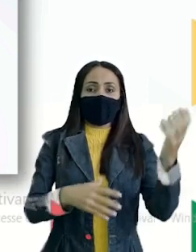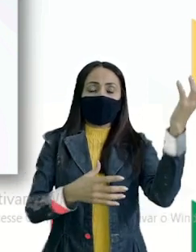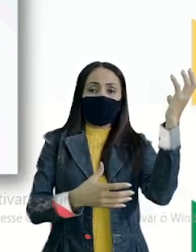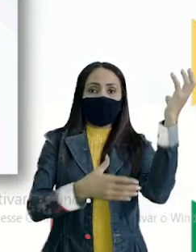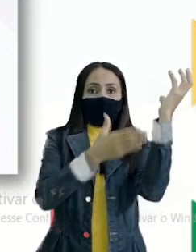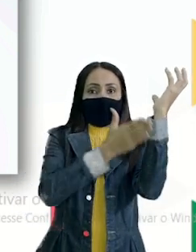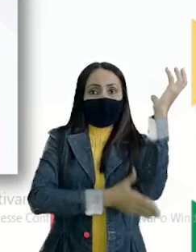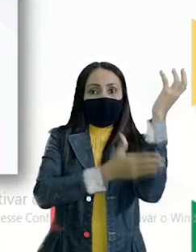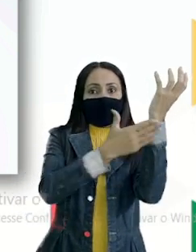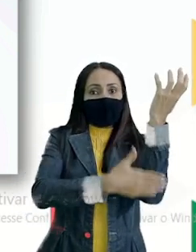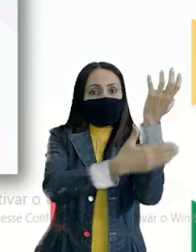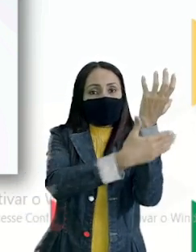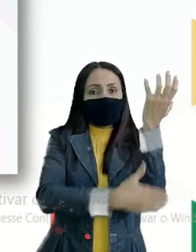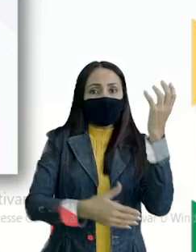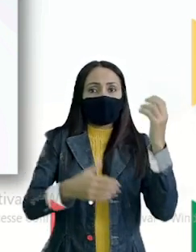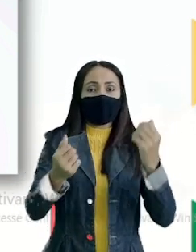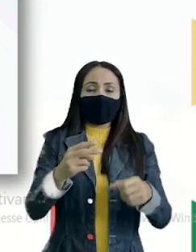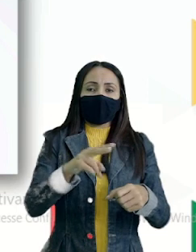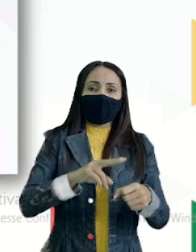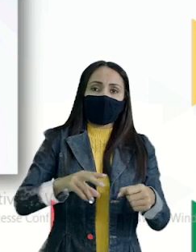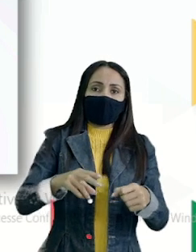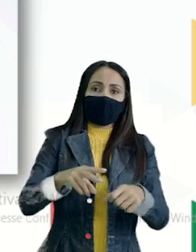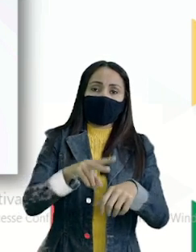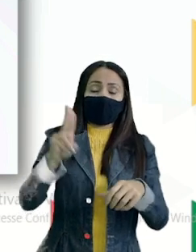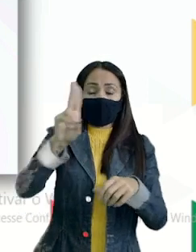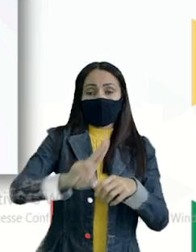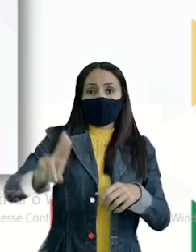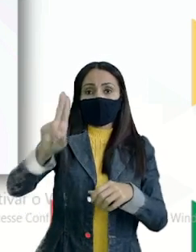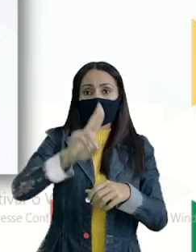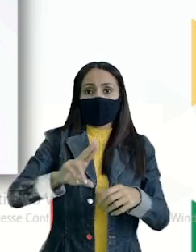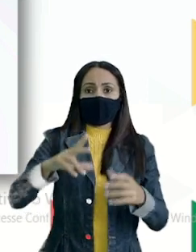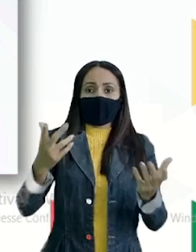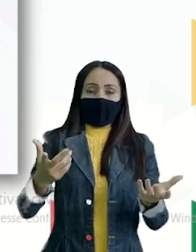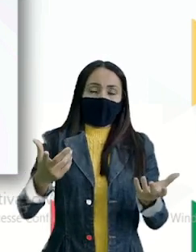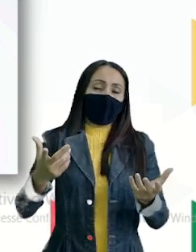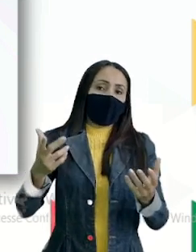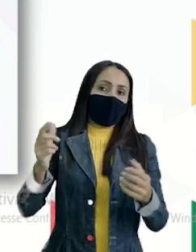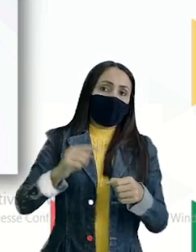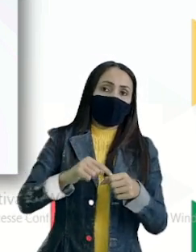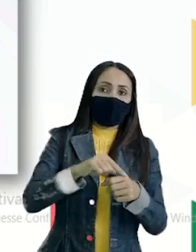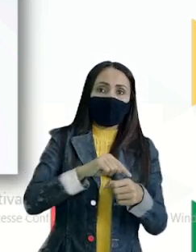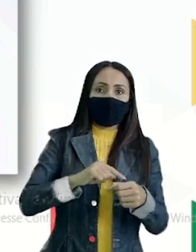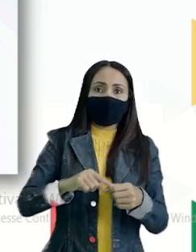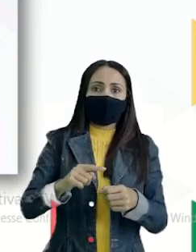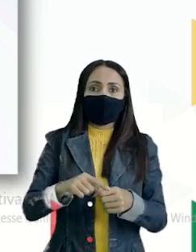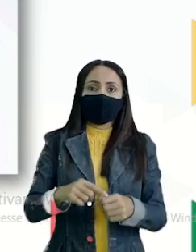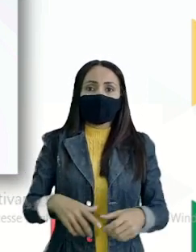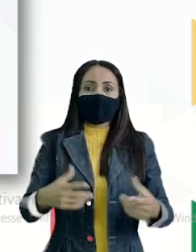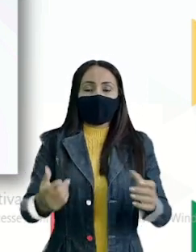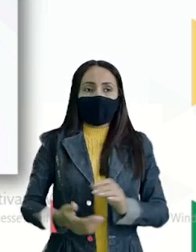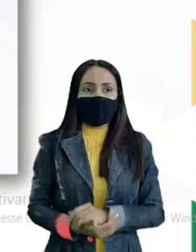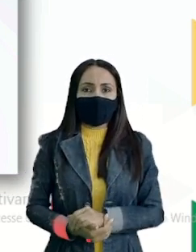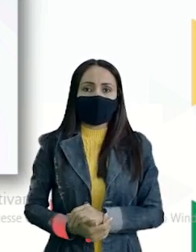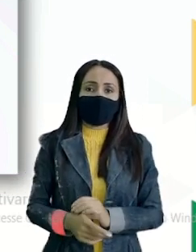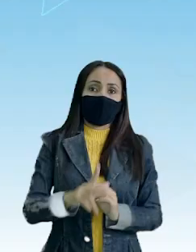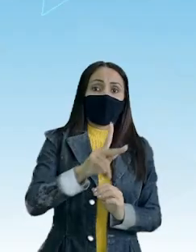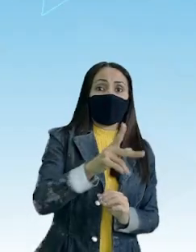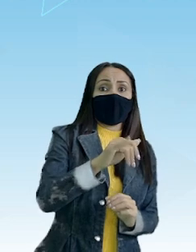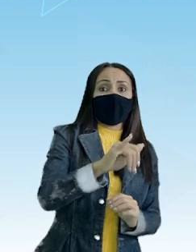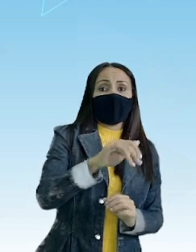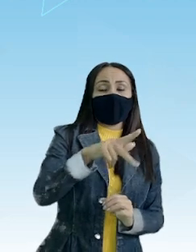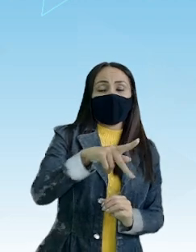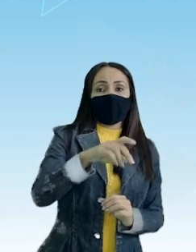fruta Você pode utilizar Morango Etc Ave Nós temos Sabiá Coruja Então hiperônimo